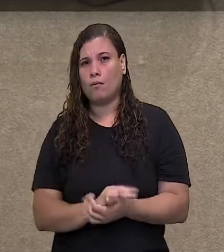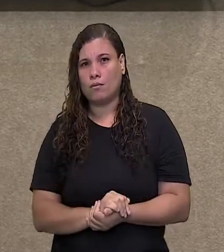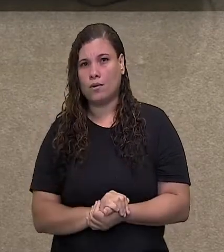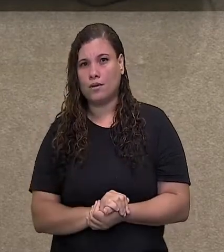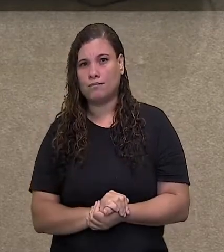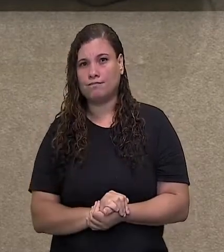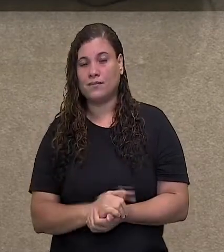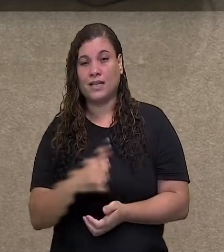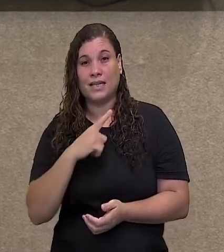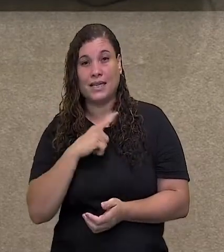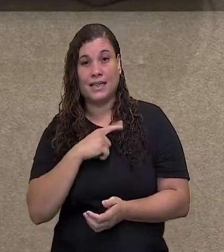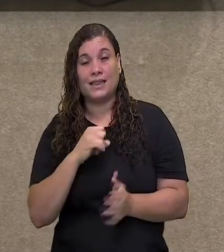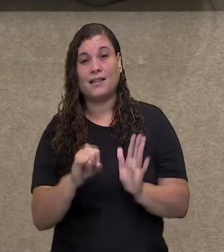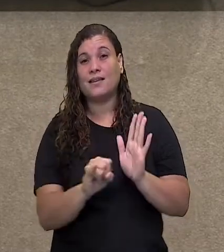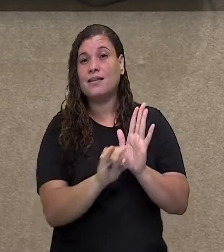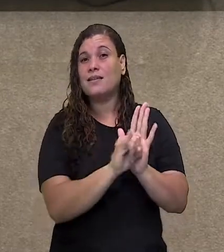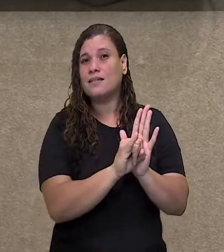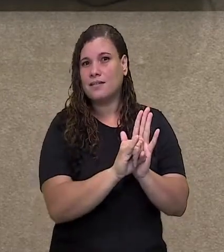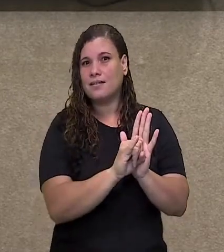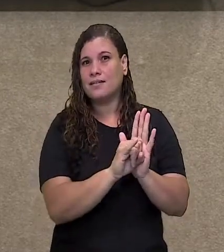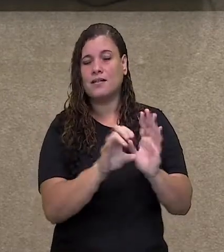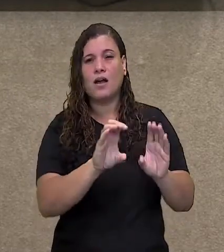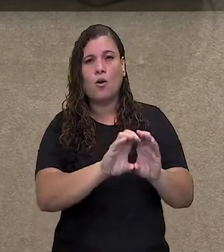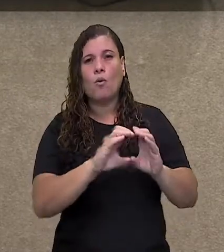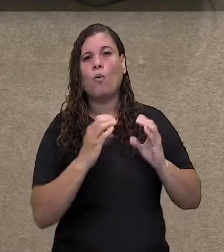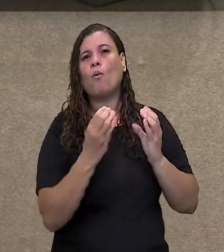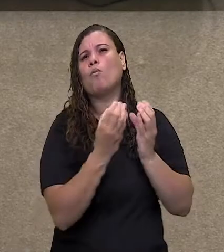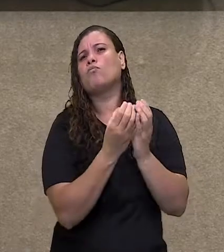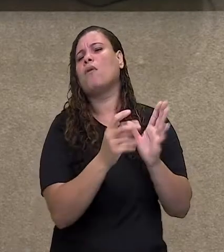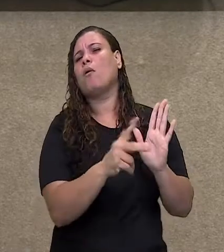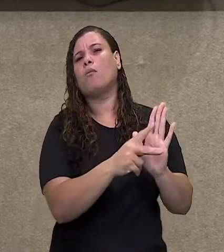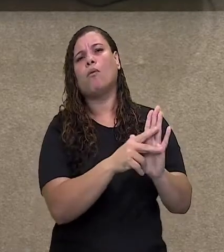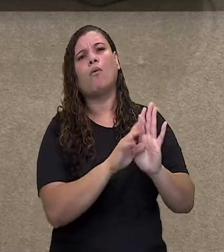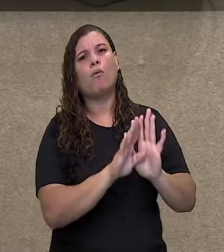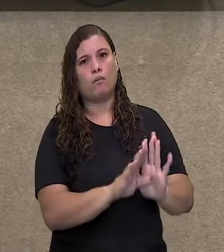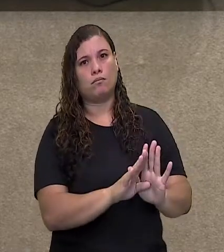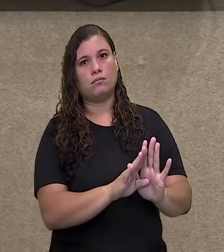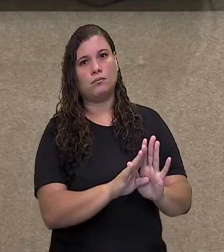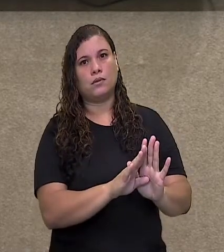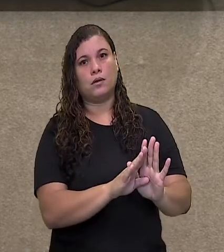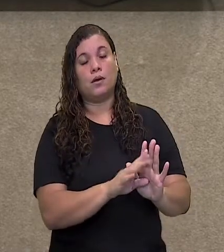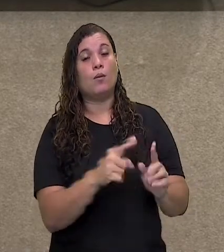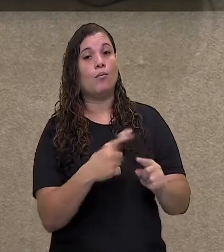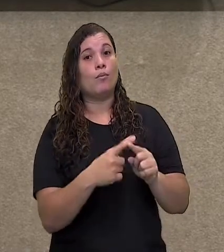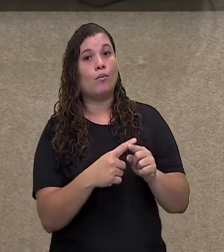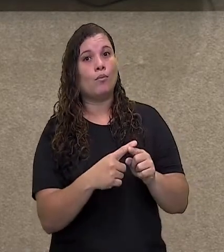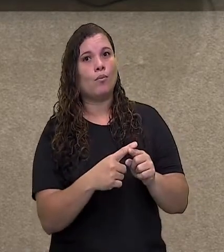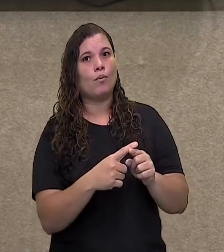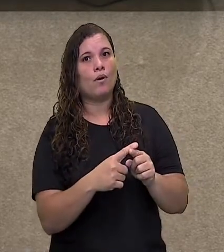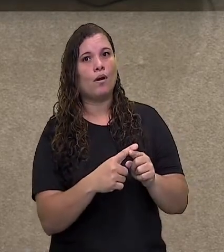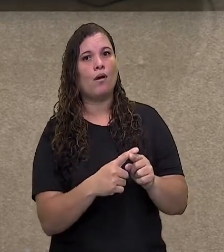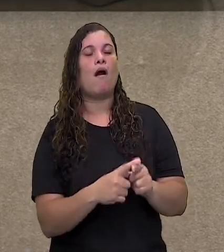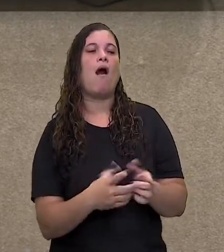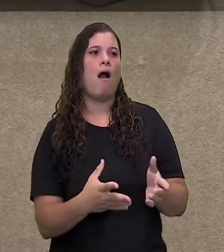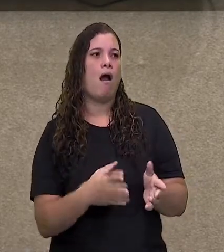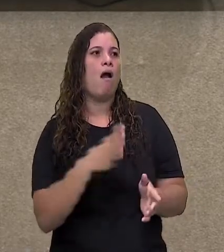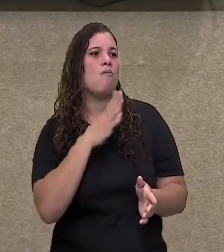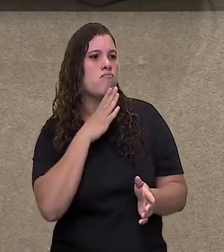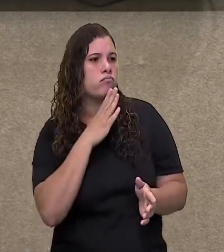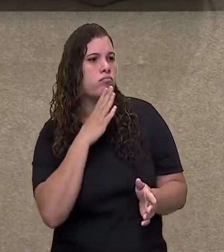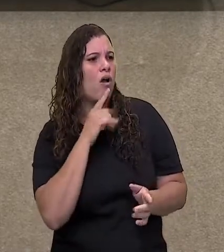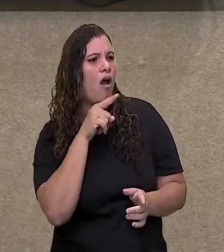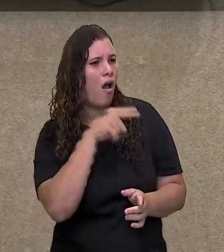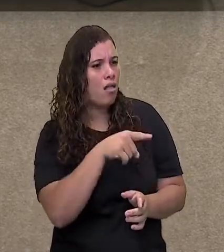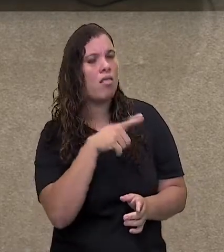identidade daquela comunidade ou de onde ele é reconhecido como patrimônio histórico. Na cidade de Governador Valadares, você